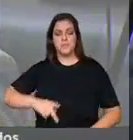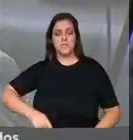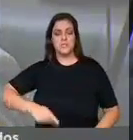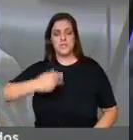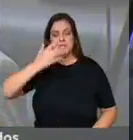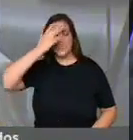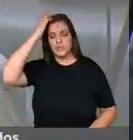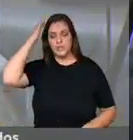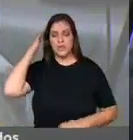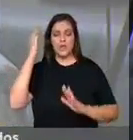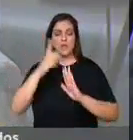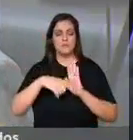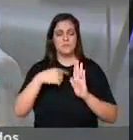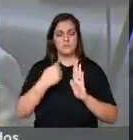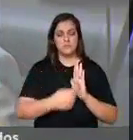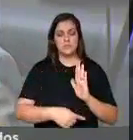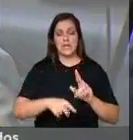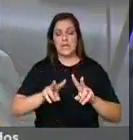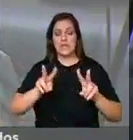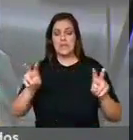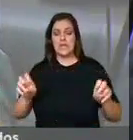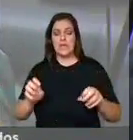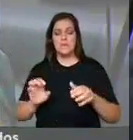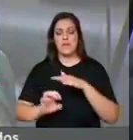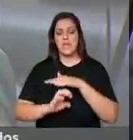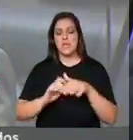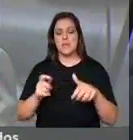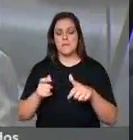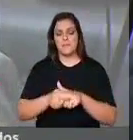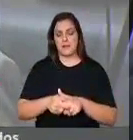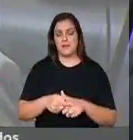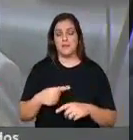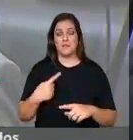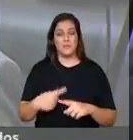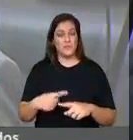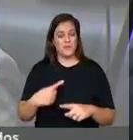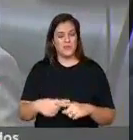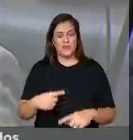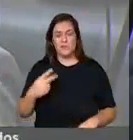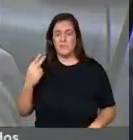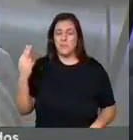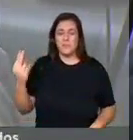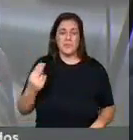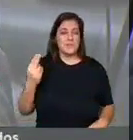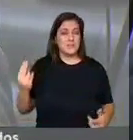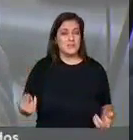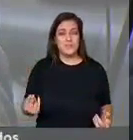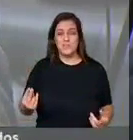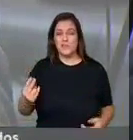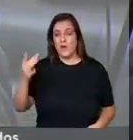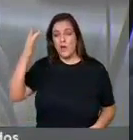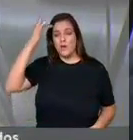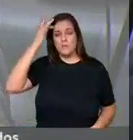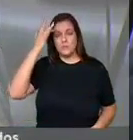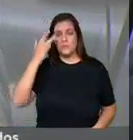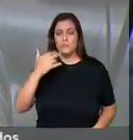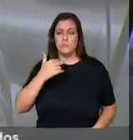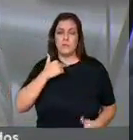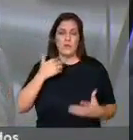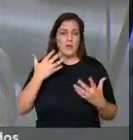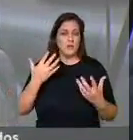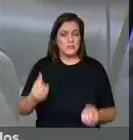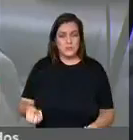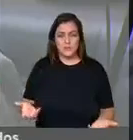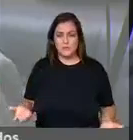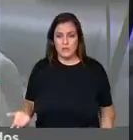à microempresa. É um absurdo, é inaceitável, é incompreensível que esse